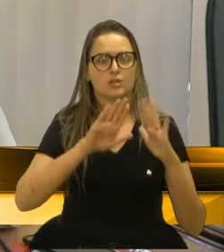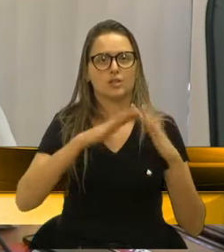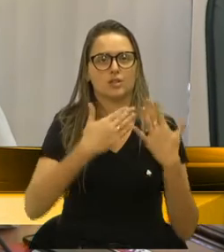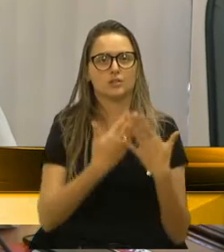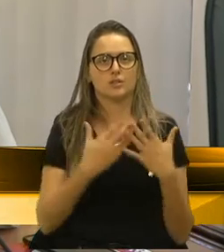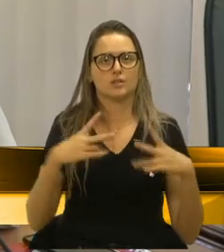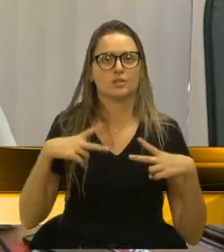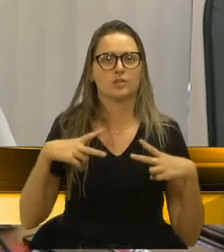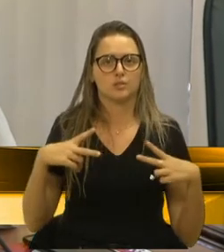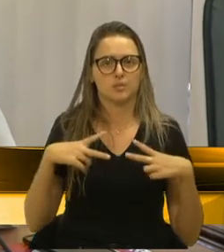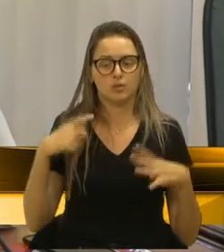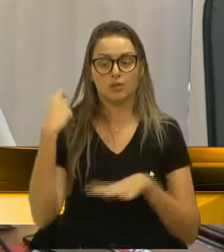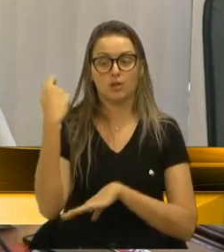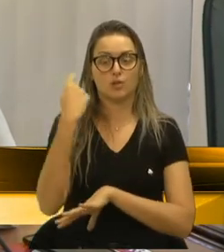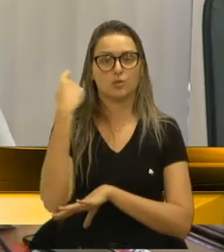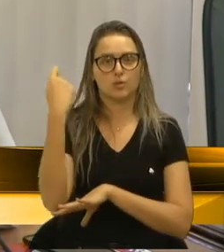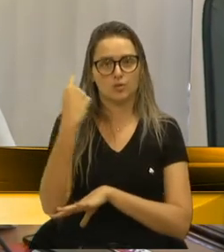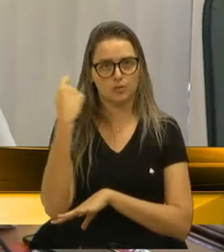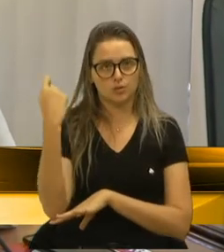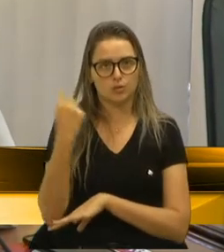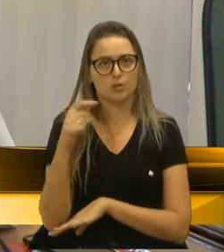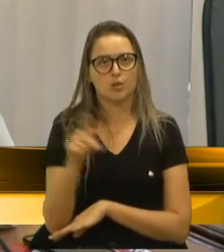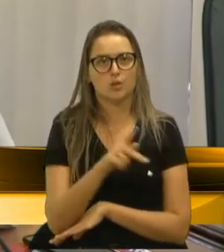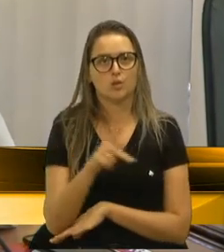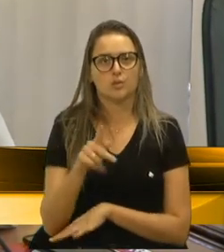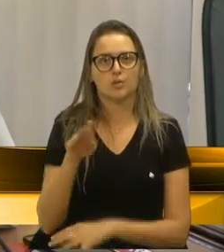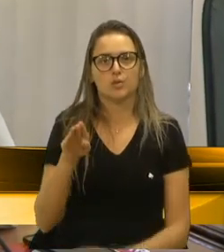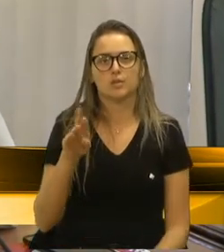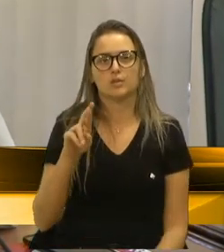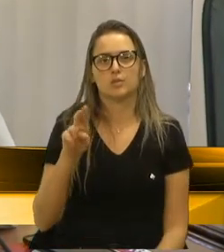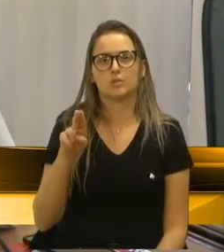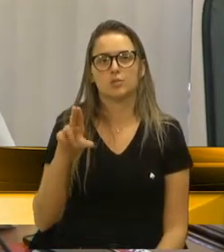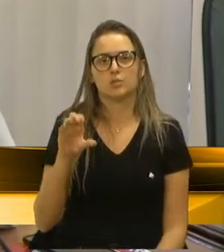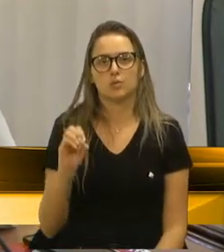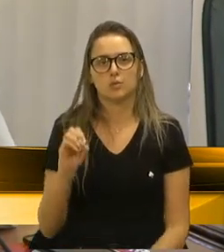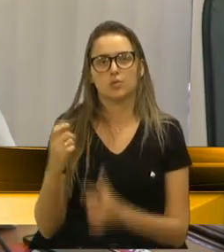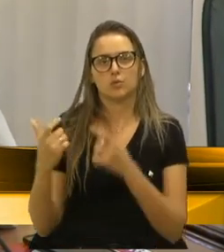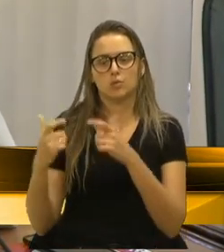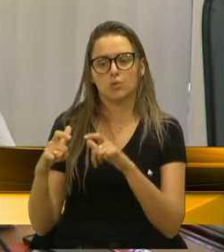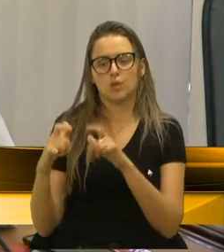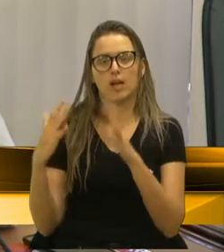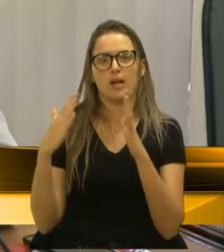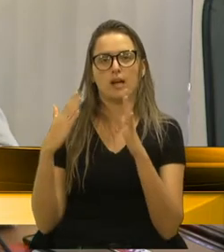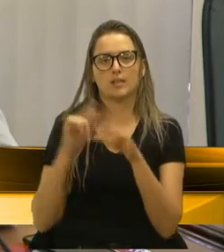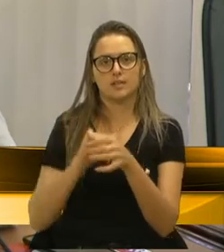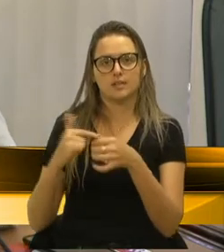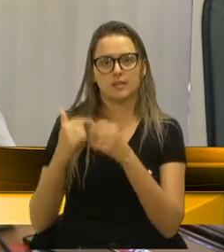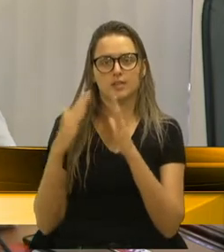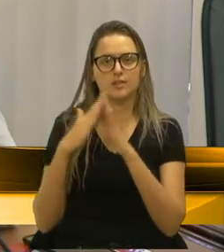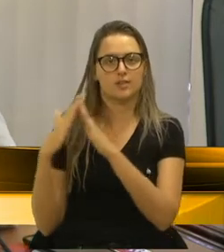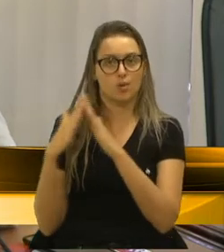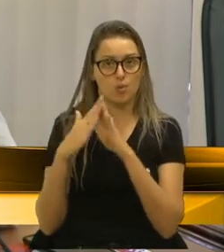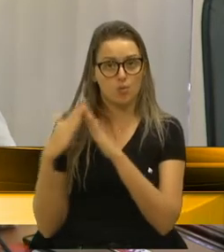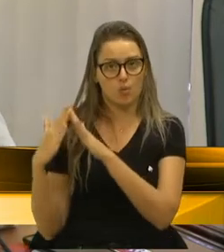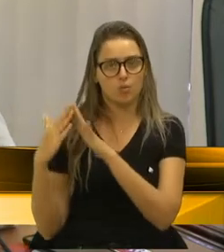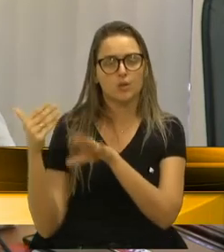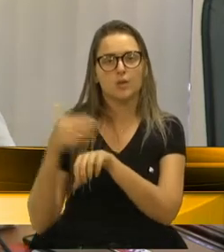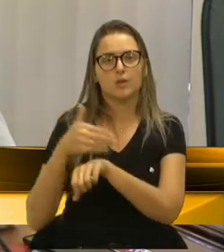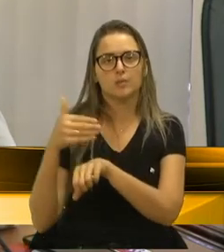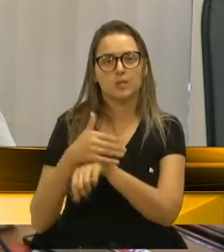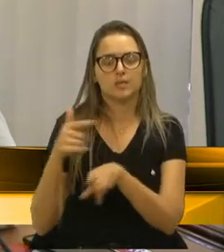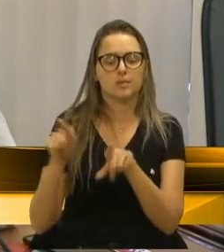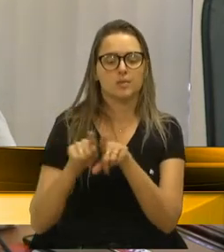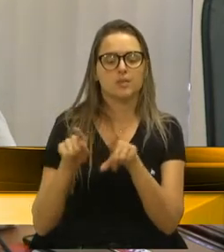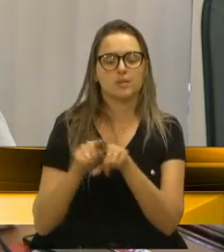Particulares do Rio Grande do Sul, o professor Bruno, que, direto de São Leopoldo, participou também aqui